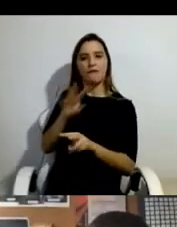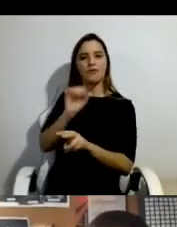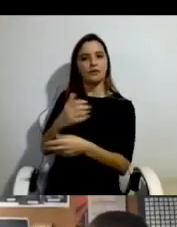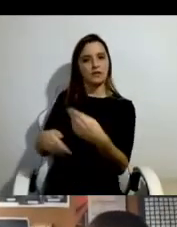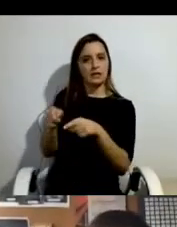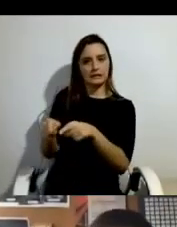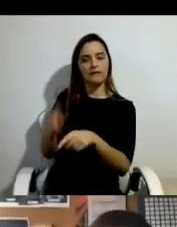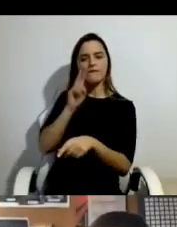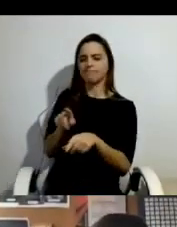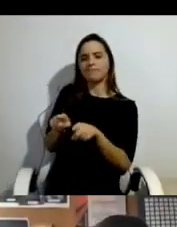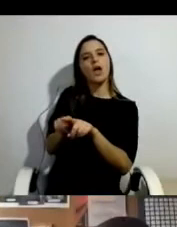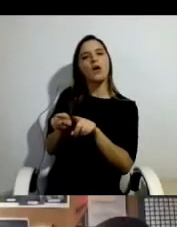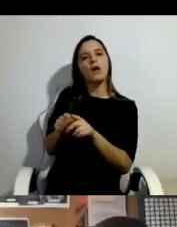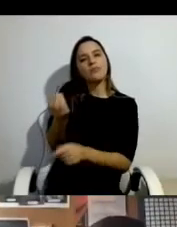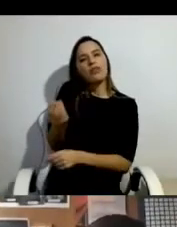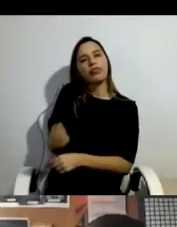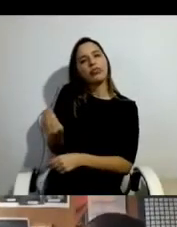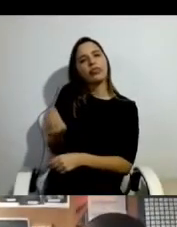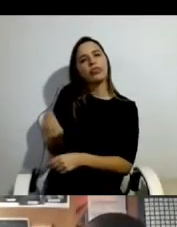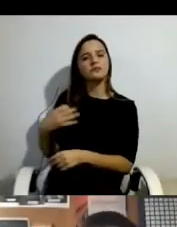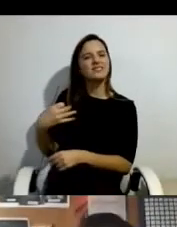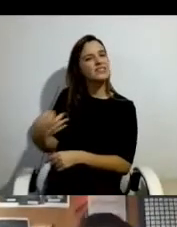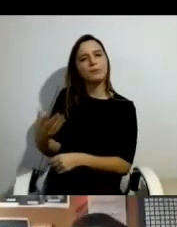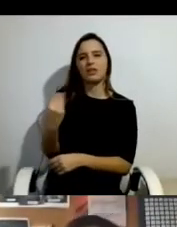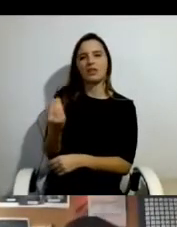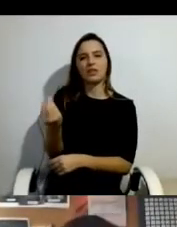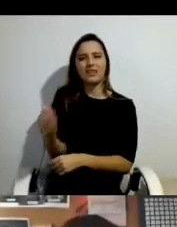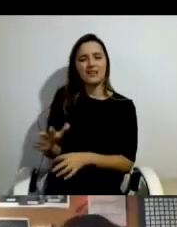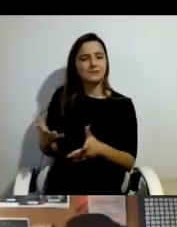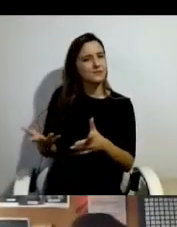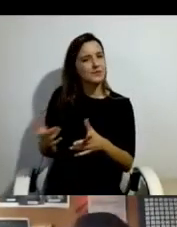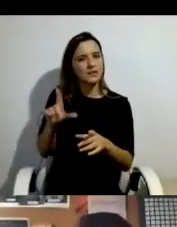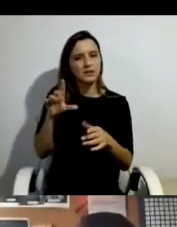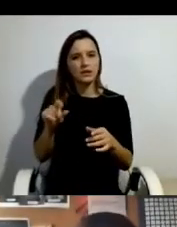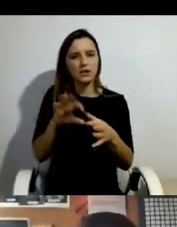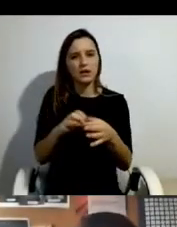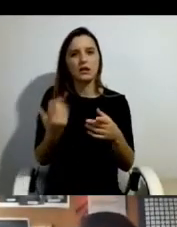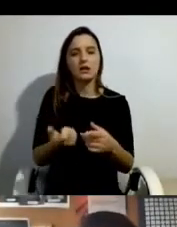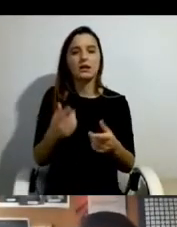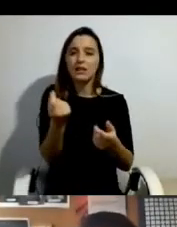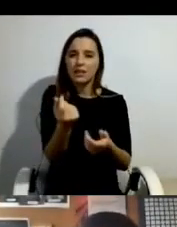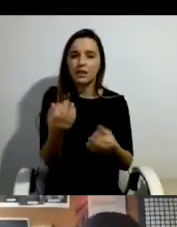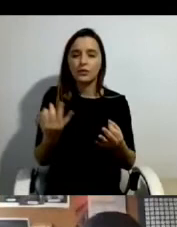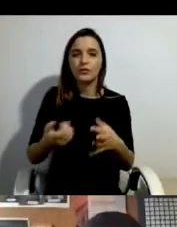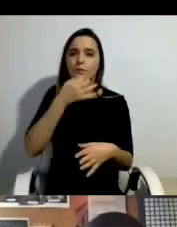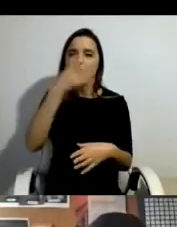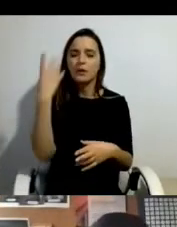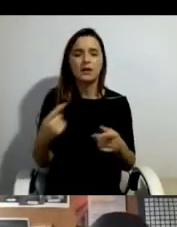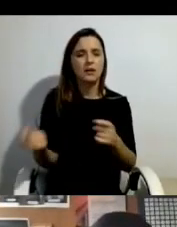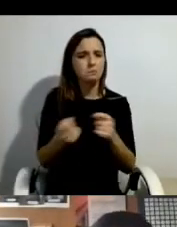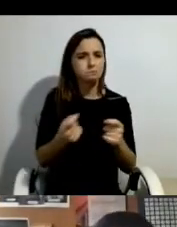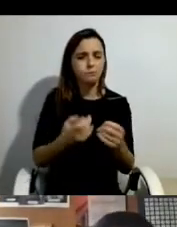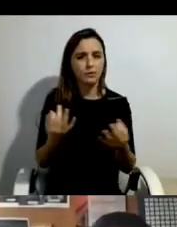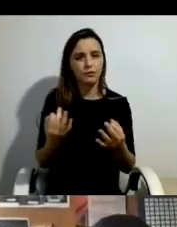da vida das pessoas que é muito forte e a questão do dinheiro, por exemplo, que foi discutido hoje de manhã com alguns menores, é